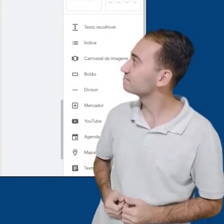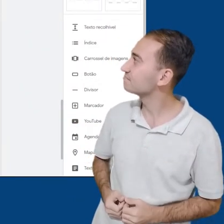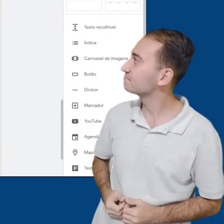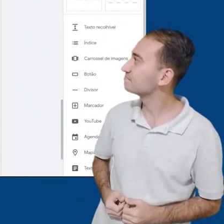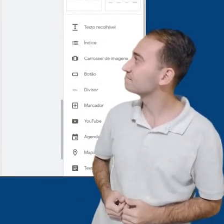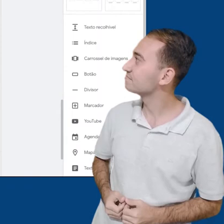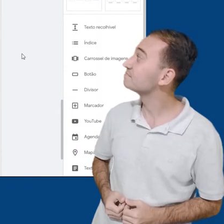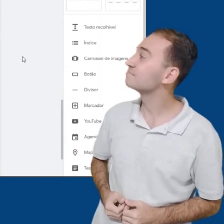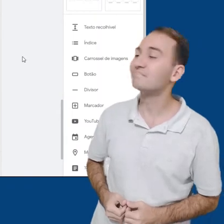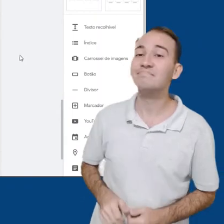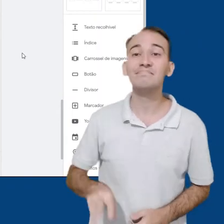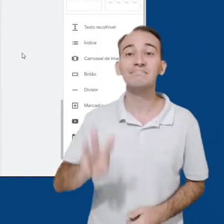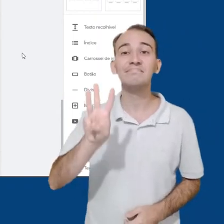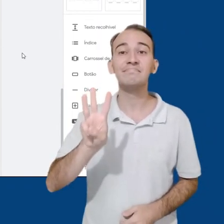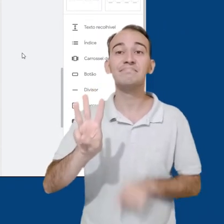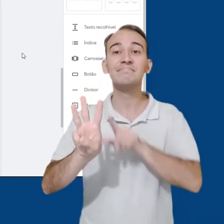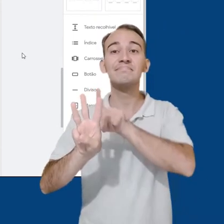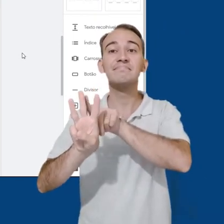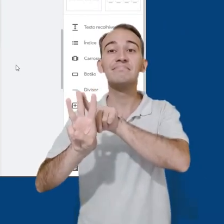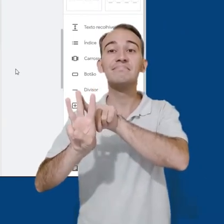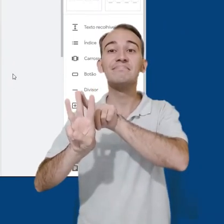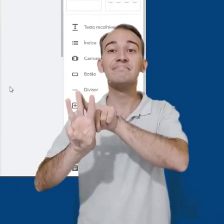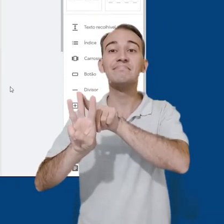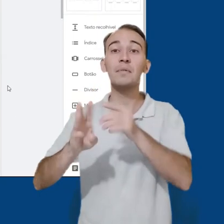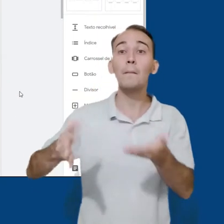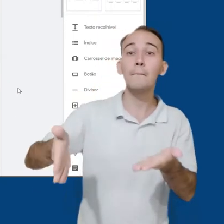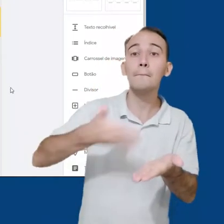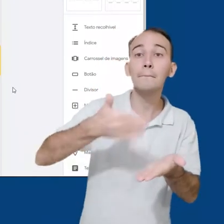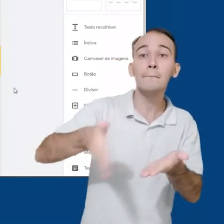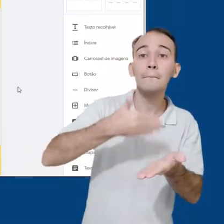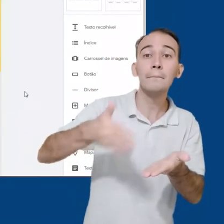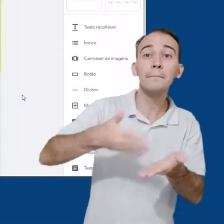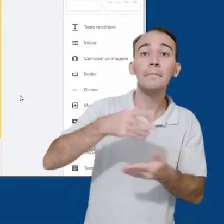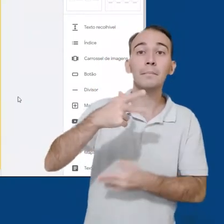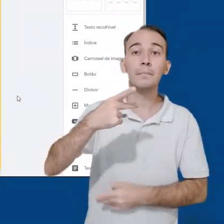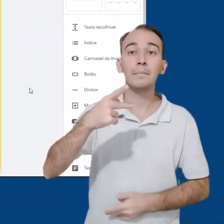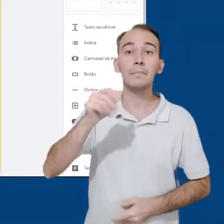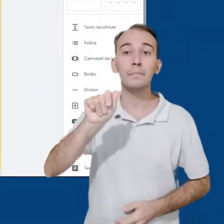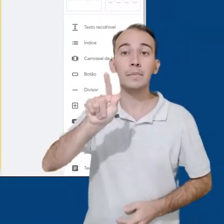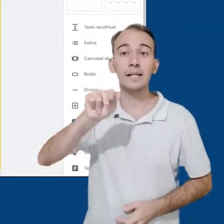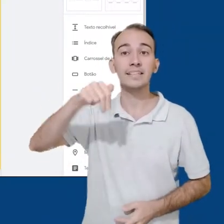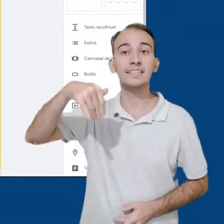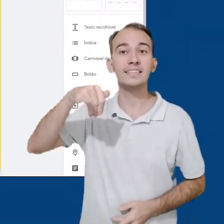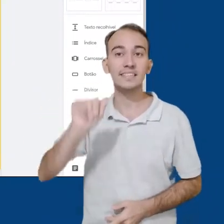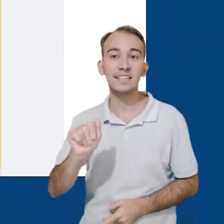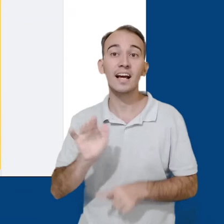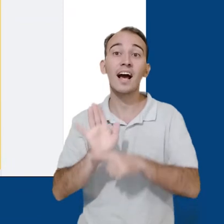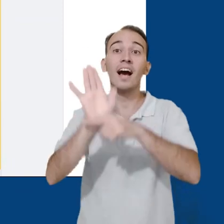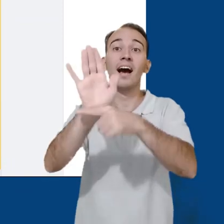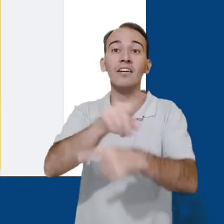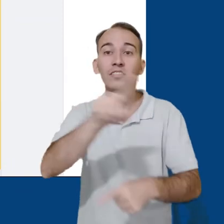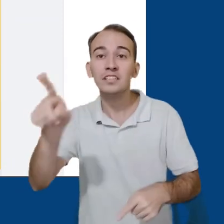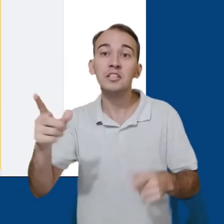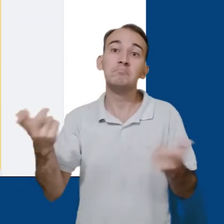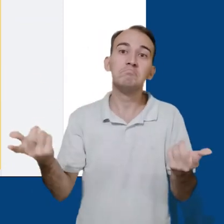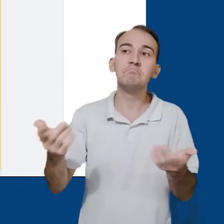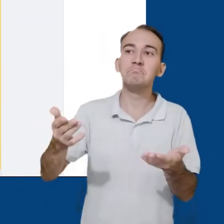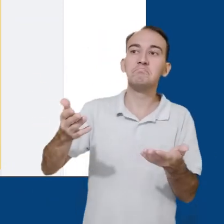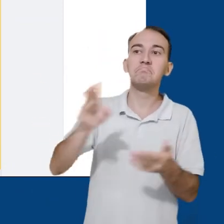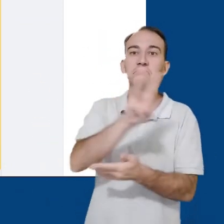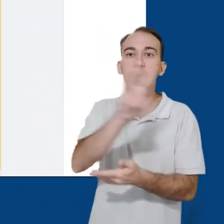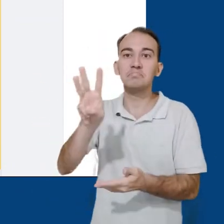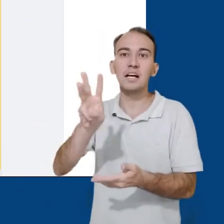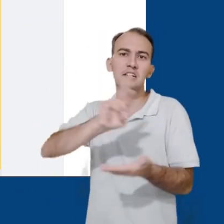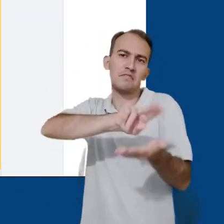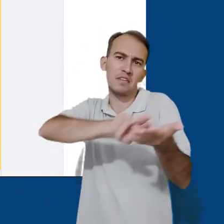Vamos seguir para a próxima aba, a aba Páginas. Nela, você irá trabalhar na navegação do site, podendo criar diversas páginas